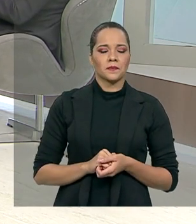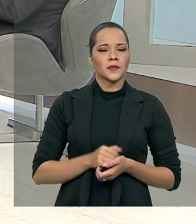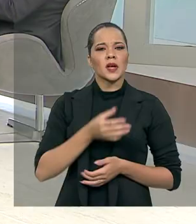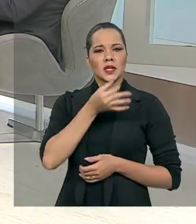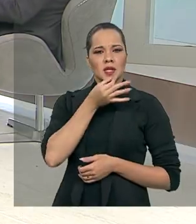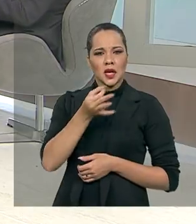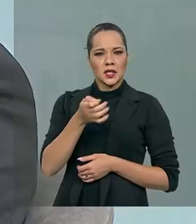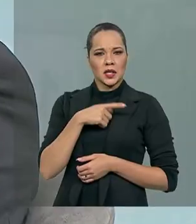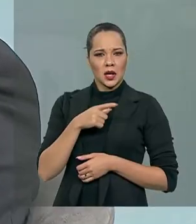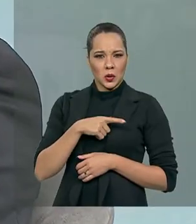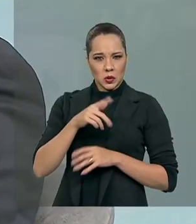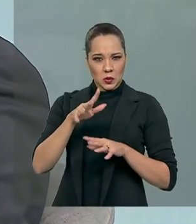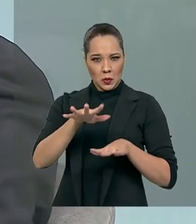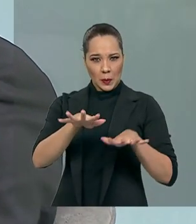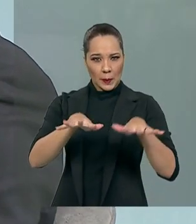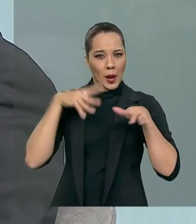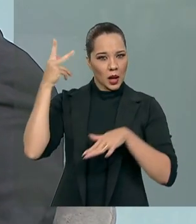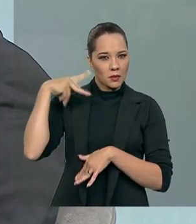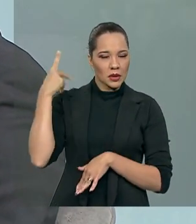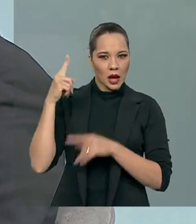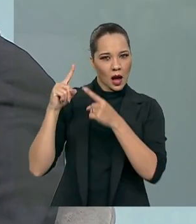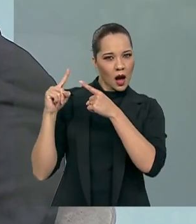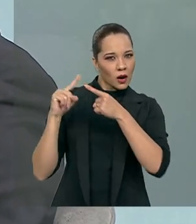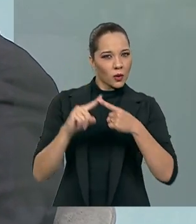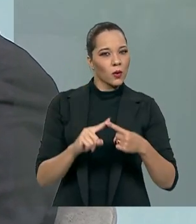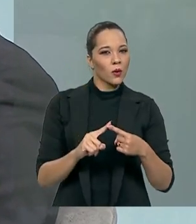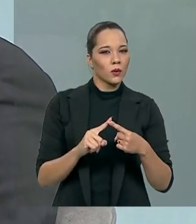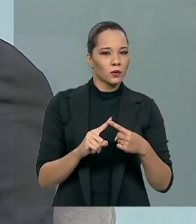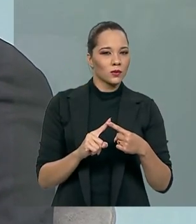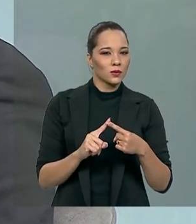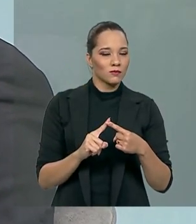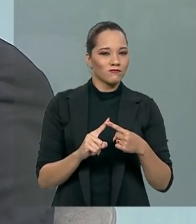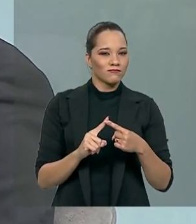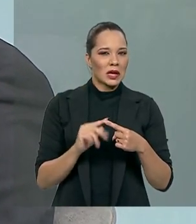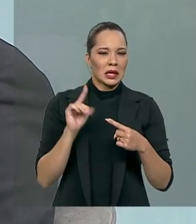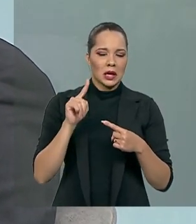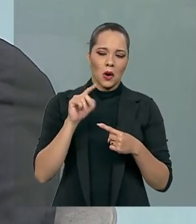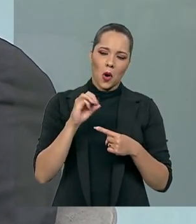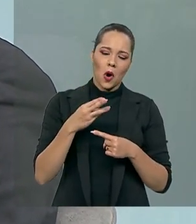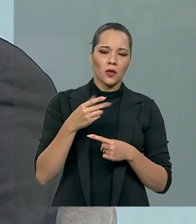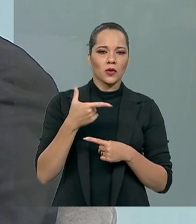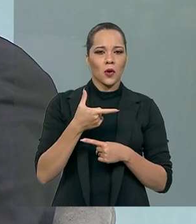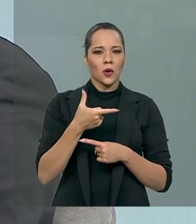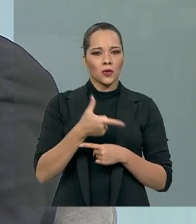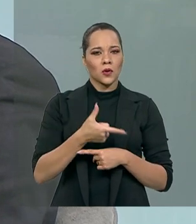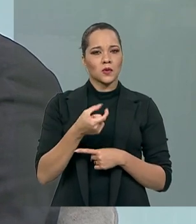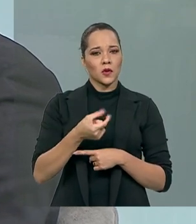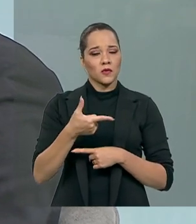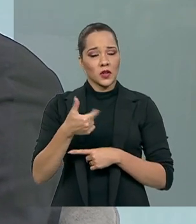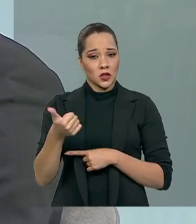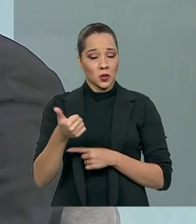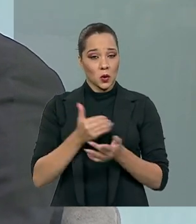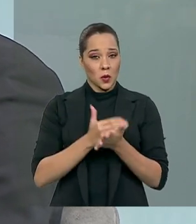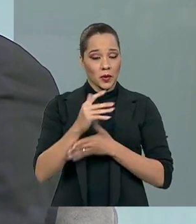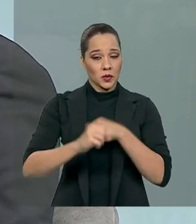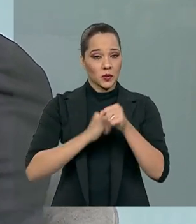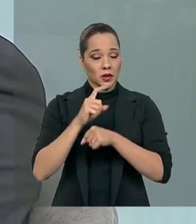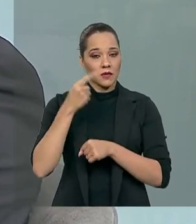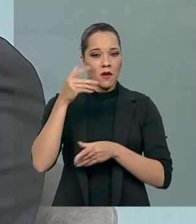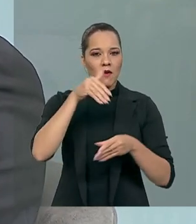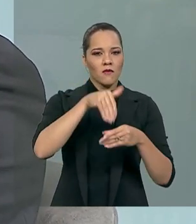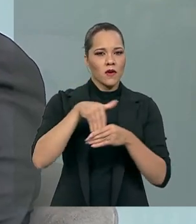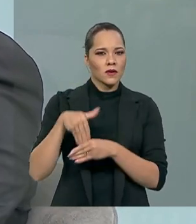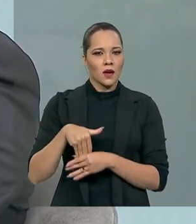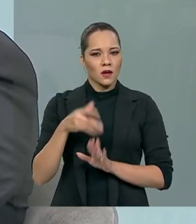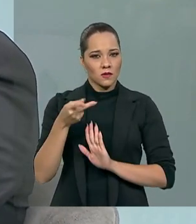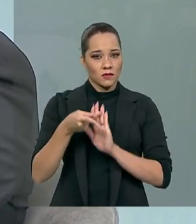que os parlamentares vão chegar a um acordo ali para que seja em 2021, no começo do ano que vem, votar um